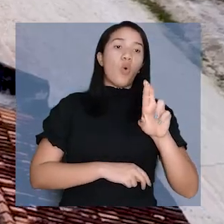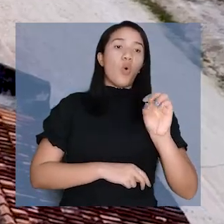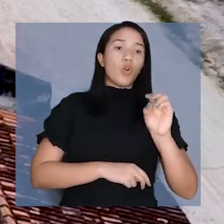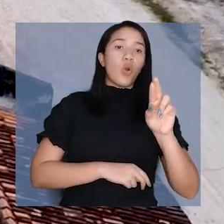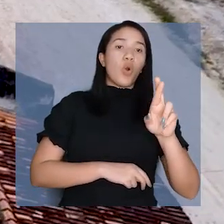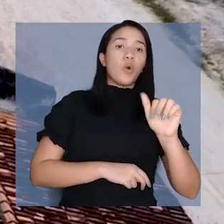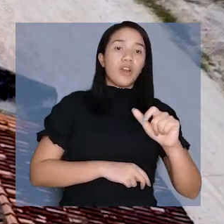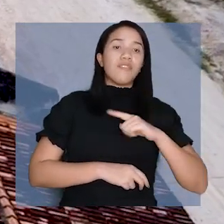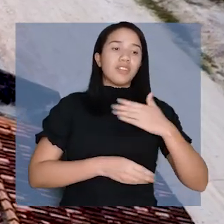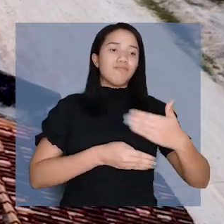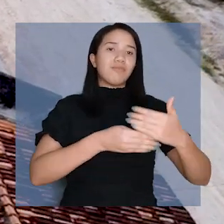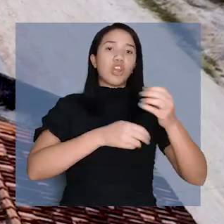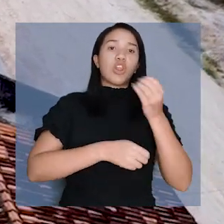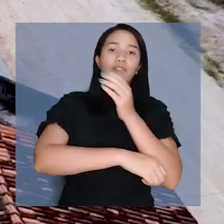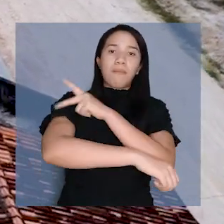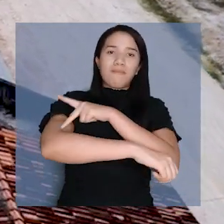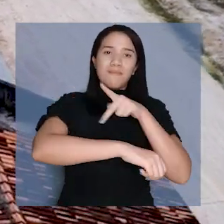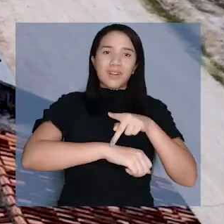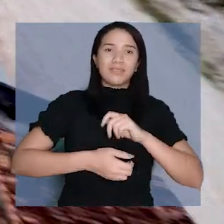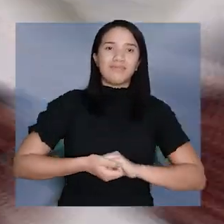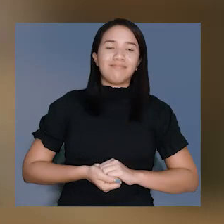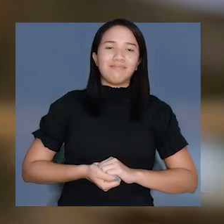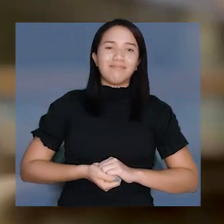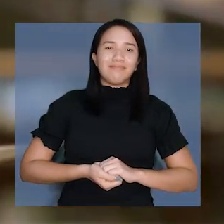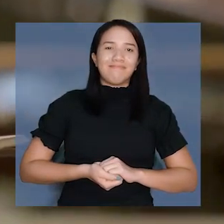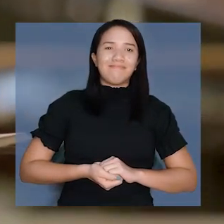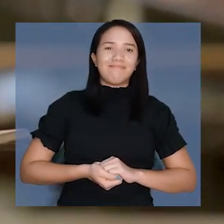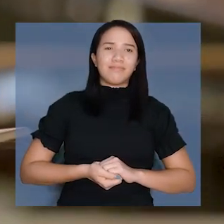Pará, foi reconstruída a Praça do Município.